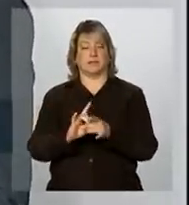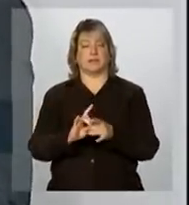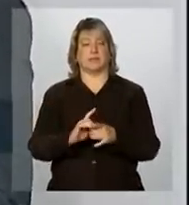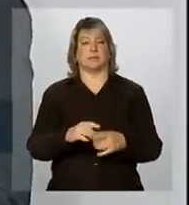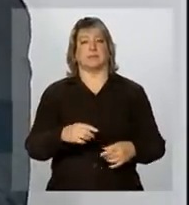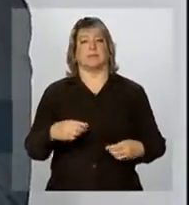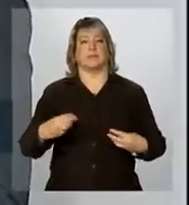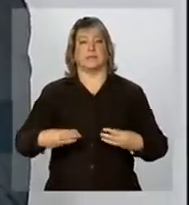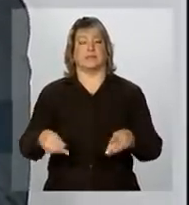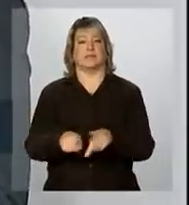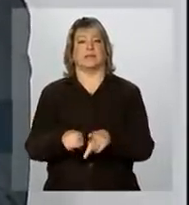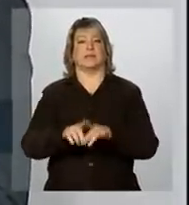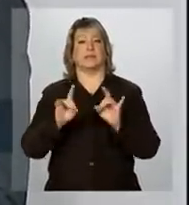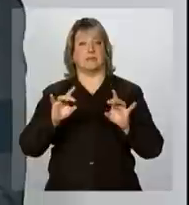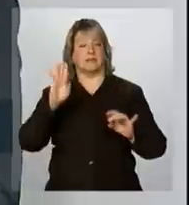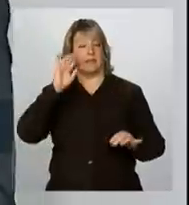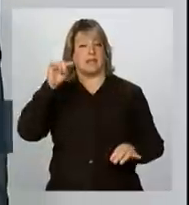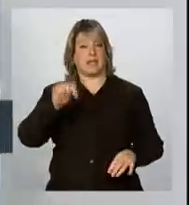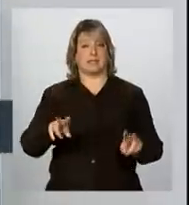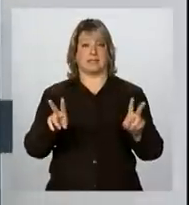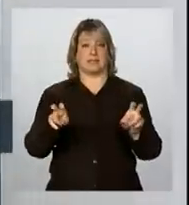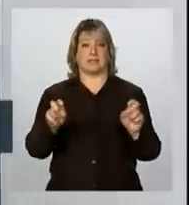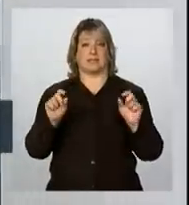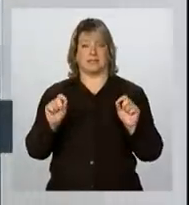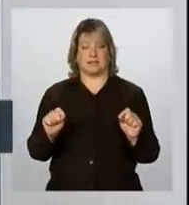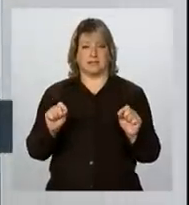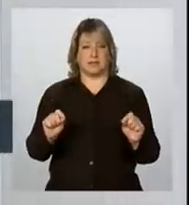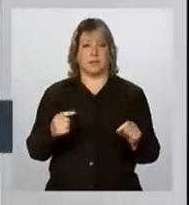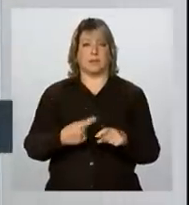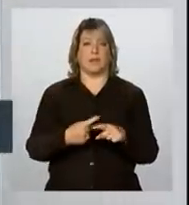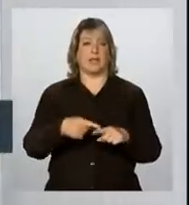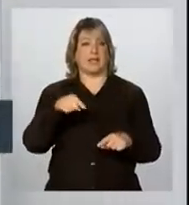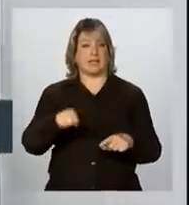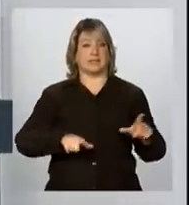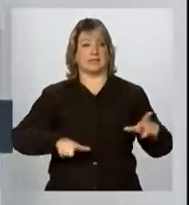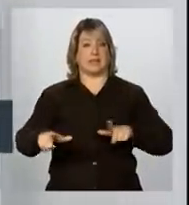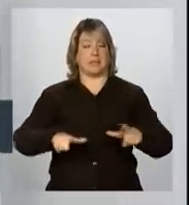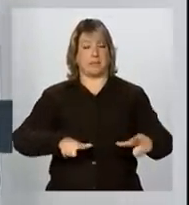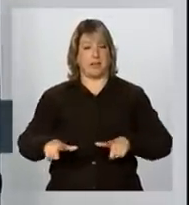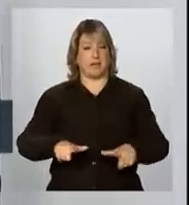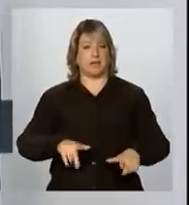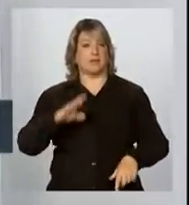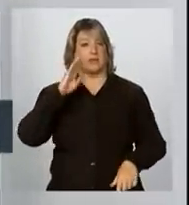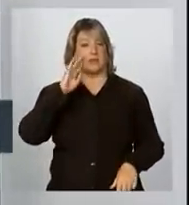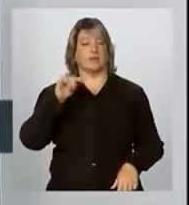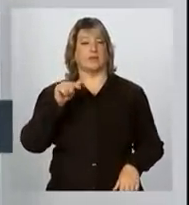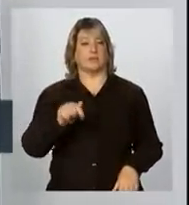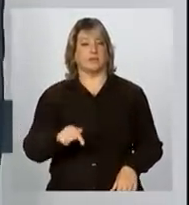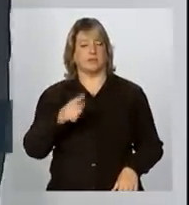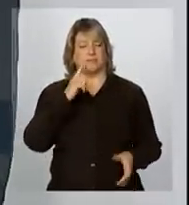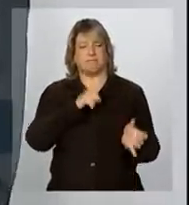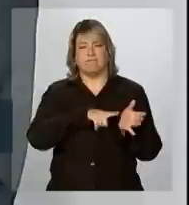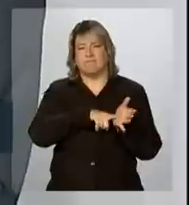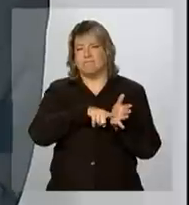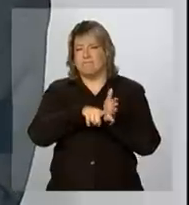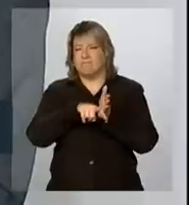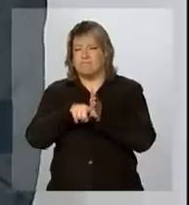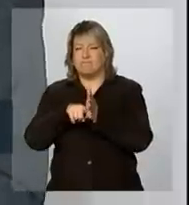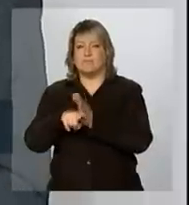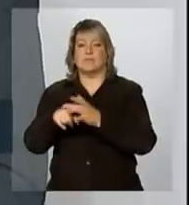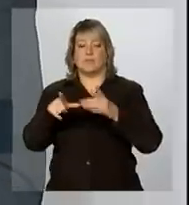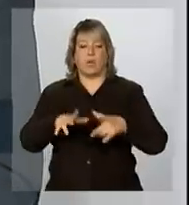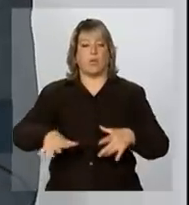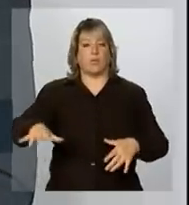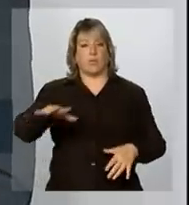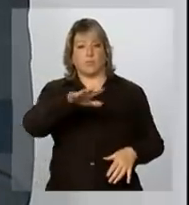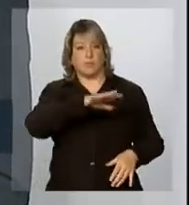especificamente nessa questão, porque esse trabalho foi justamente lastreado nas áreas e